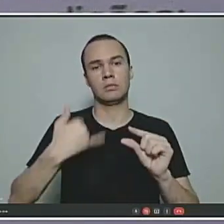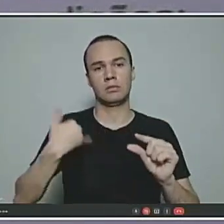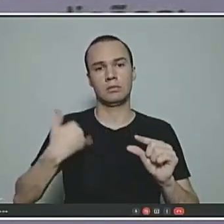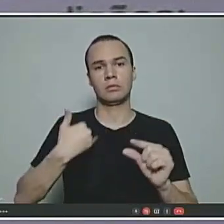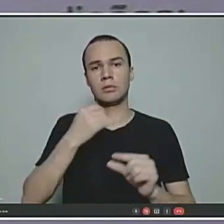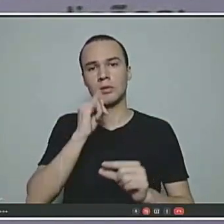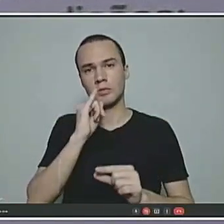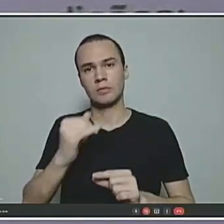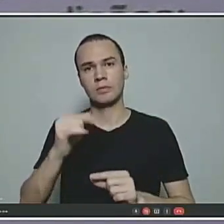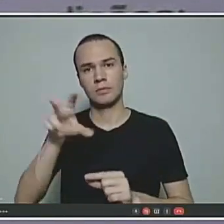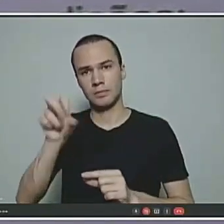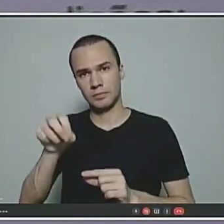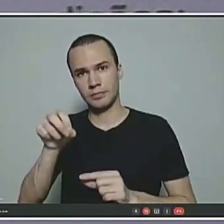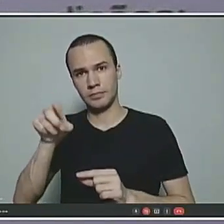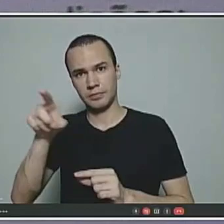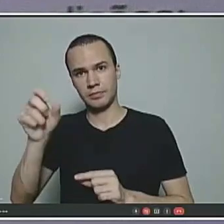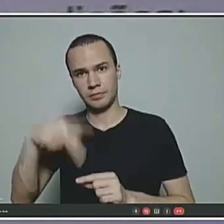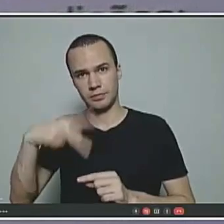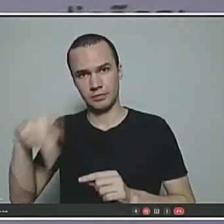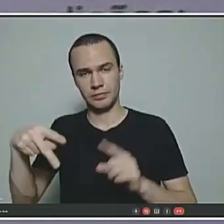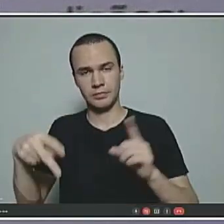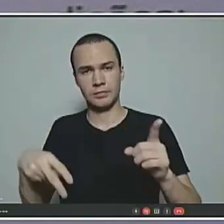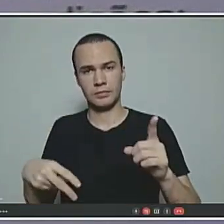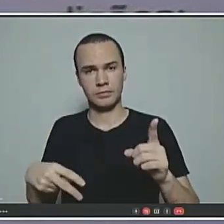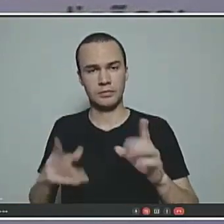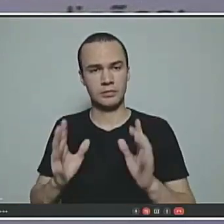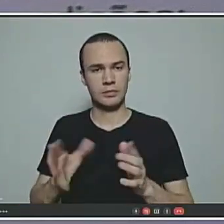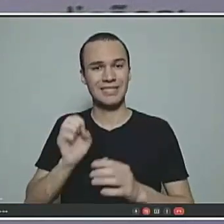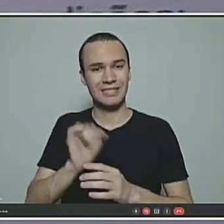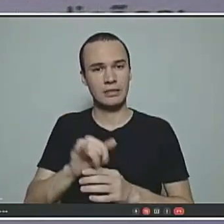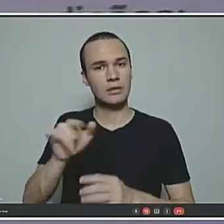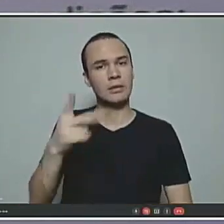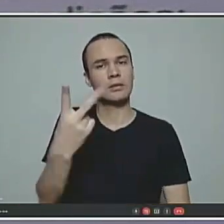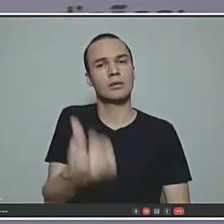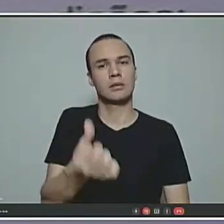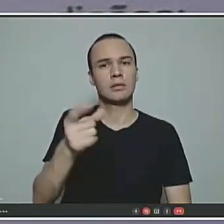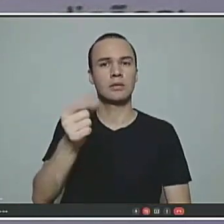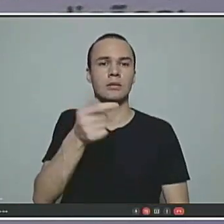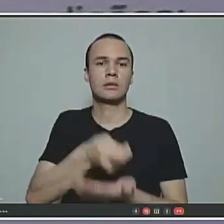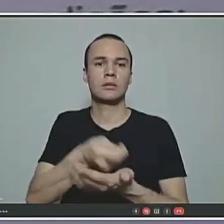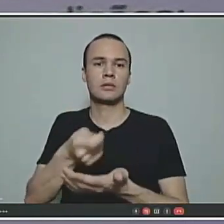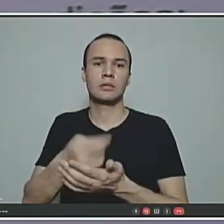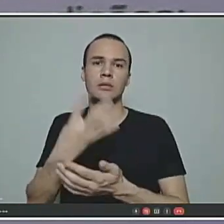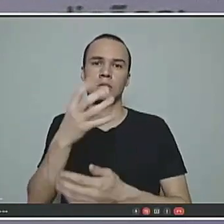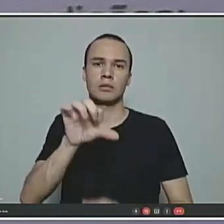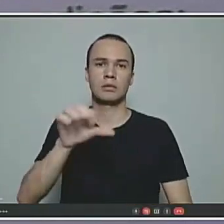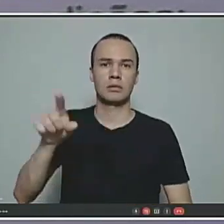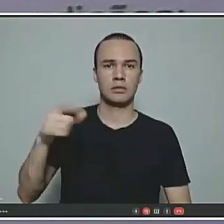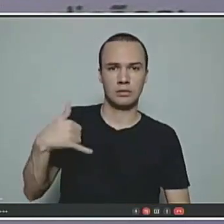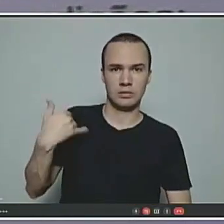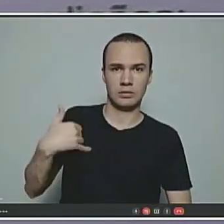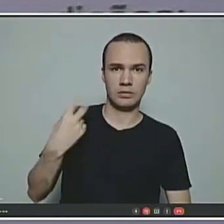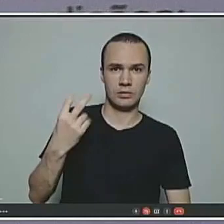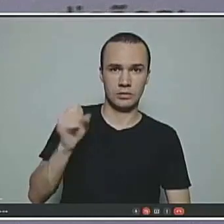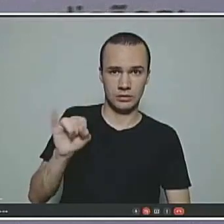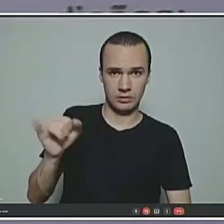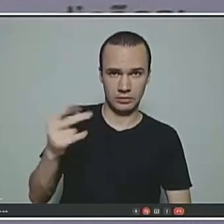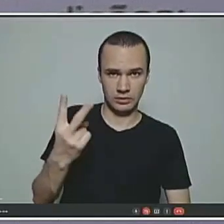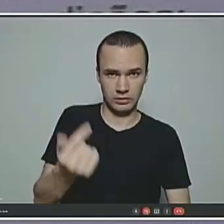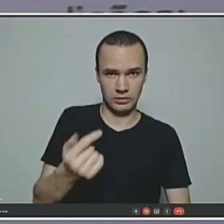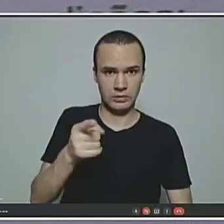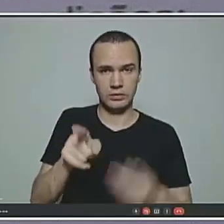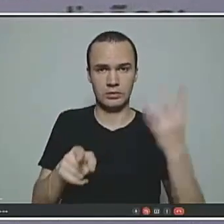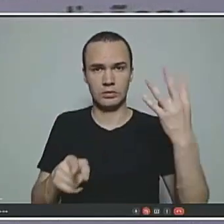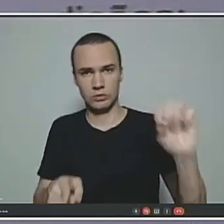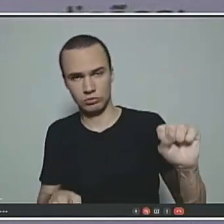hoje é 50 anos para professora e 25 de contribuição. Se ela tiver 26 de contribuição 49 de idade. Se ela tiver 27 de contribuição 48